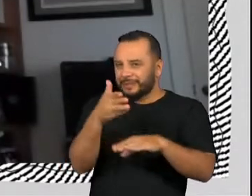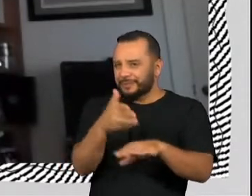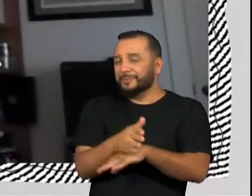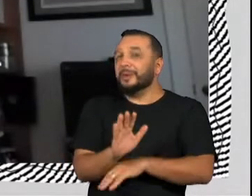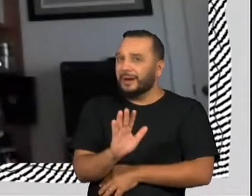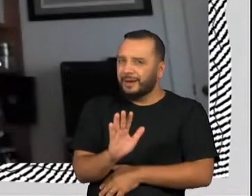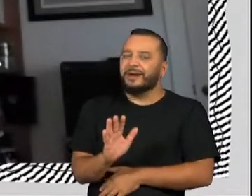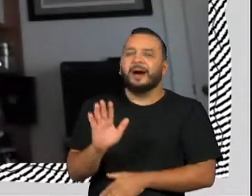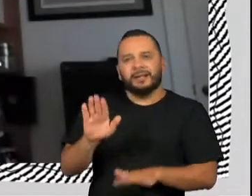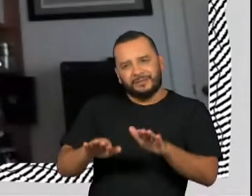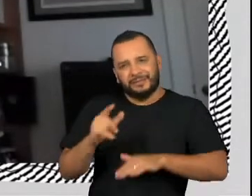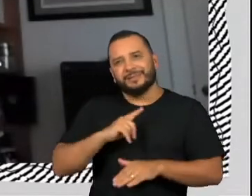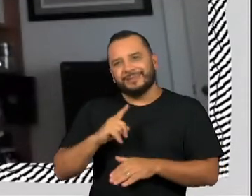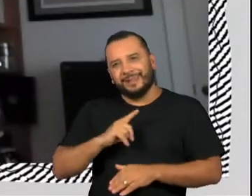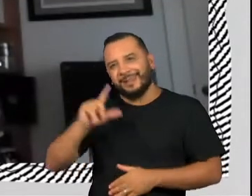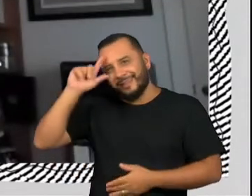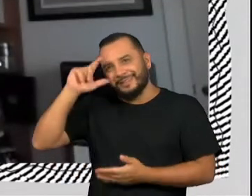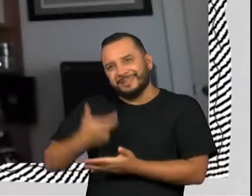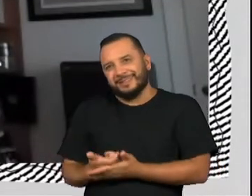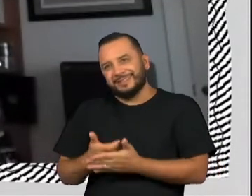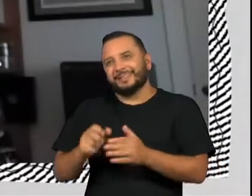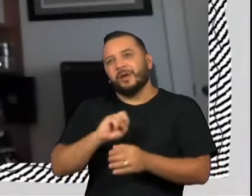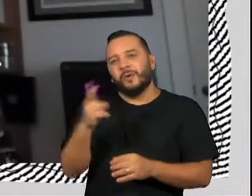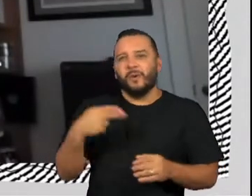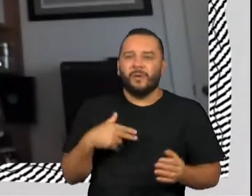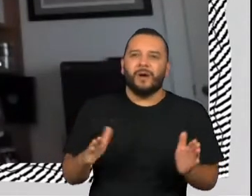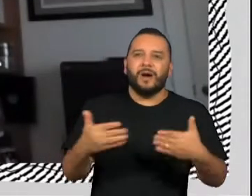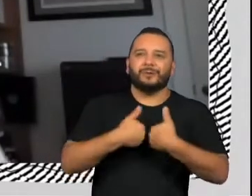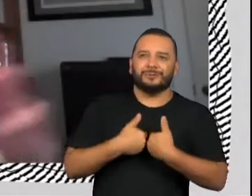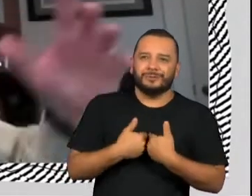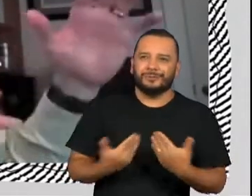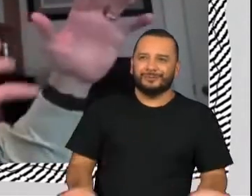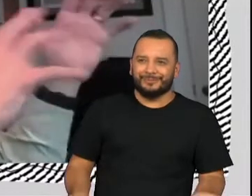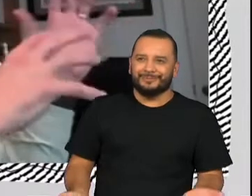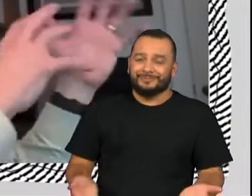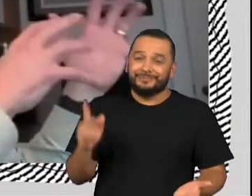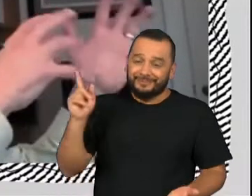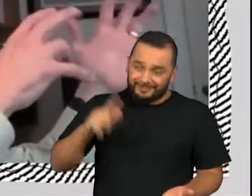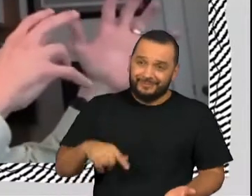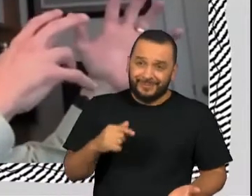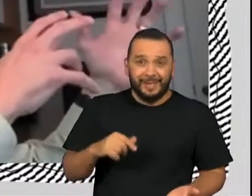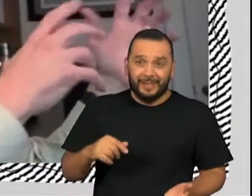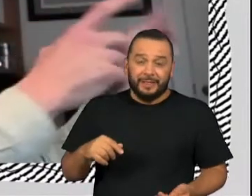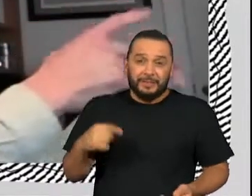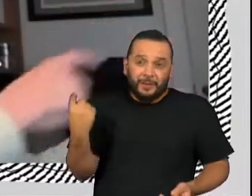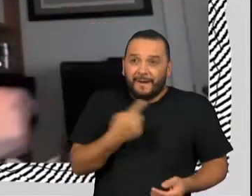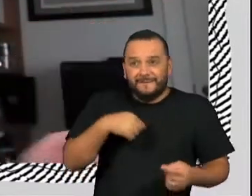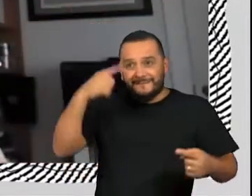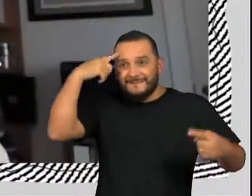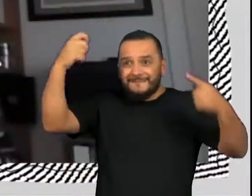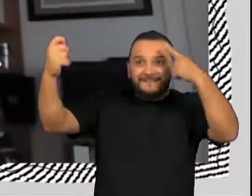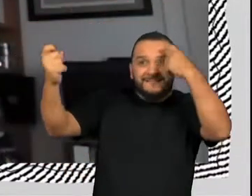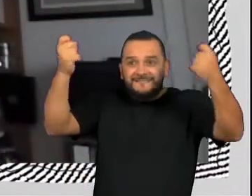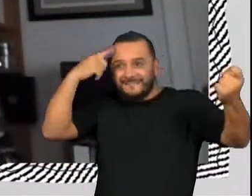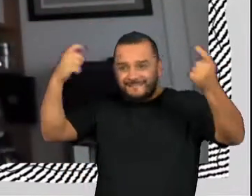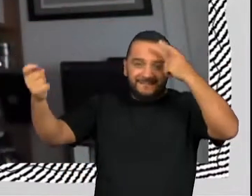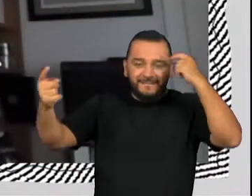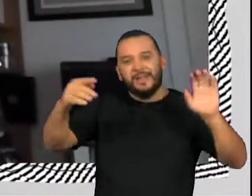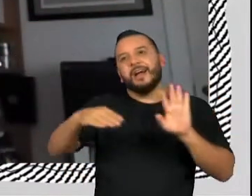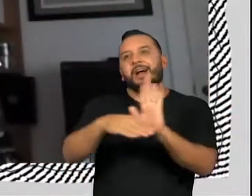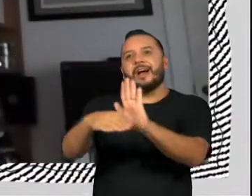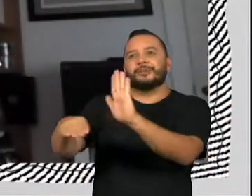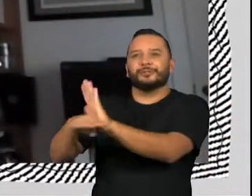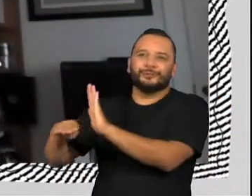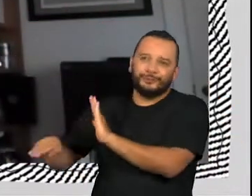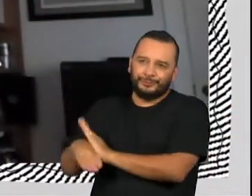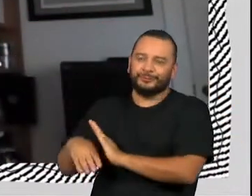dislexia ou apesar de ter um autismo. Então esse é um exemplo que as nossas maluquices de inventar acabem inventando uma